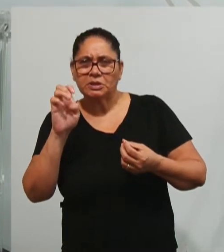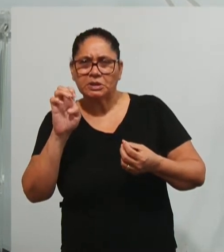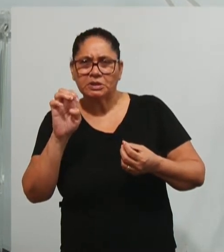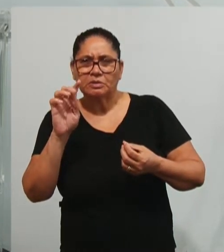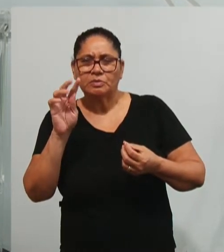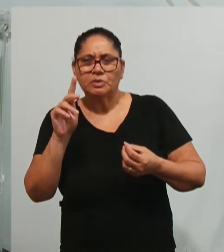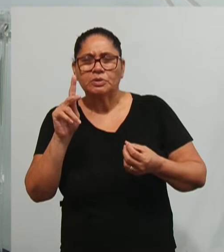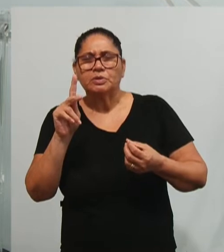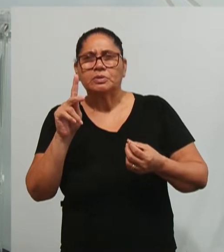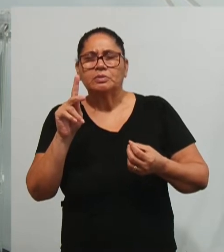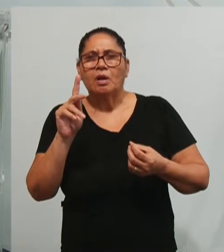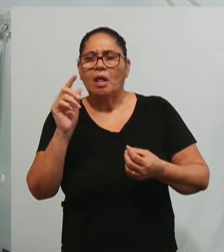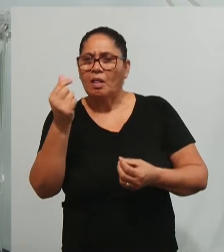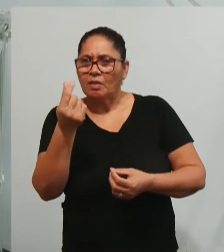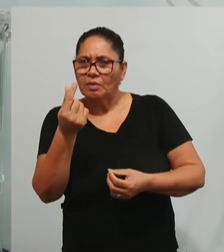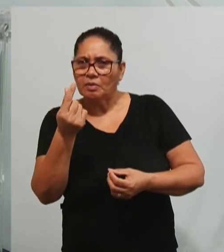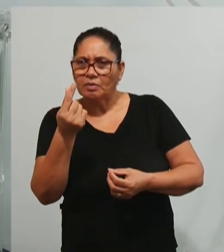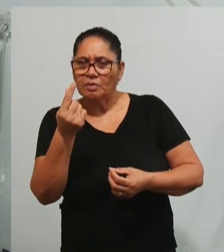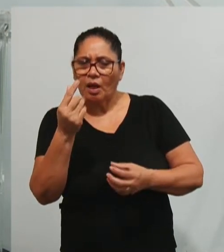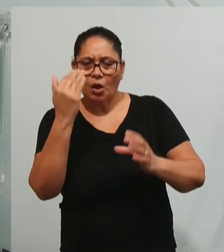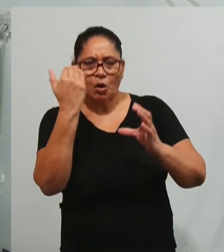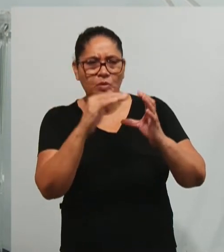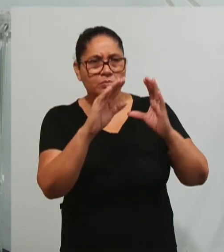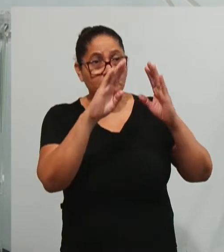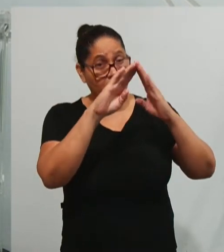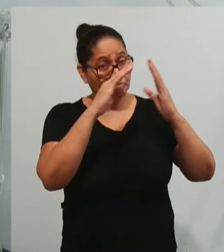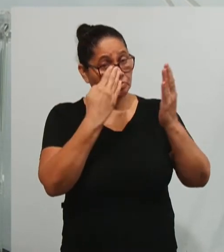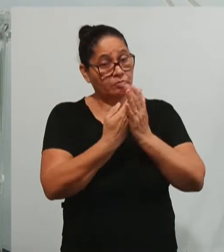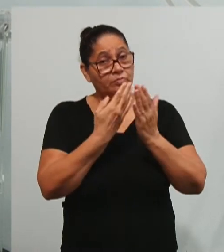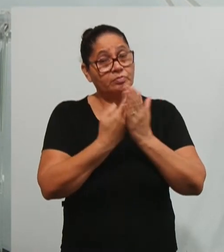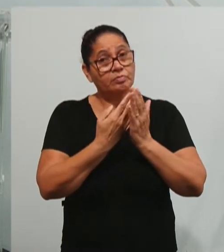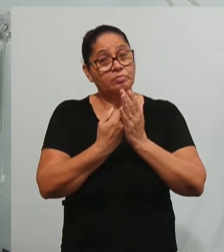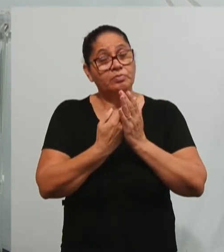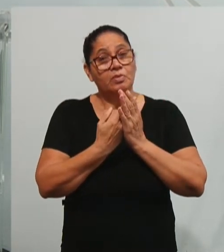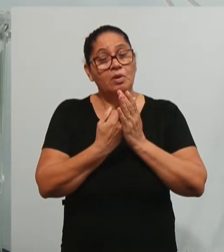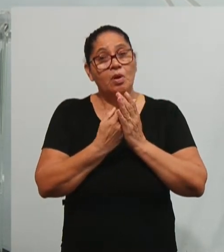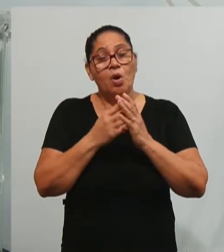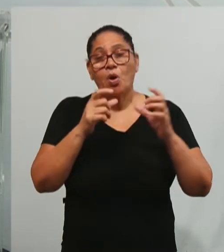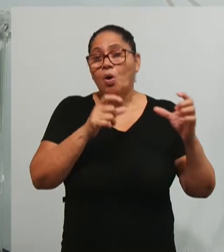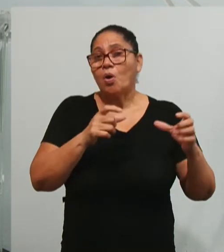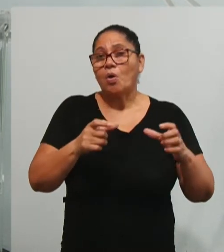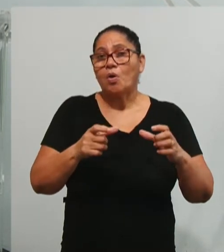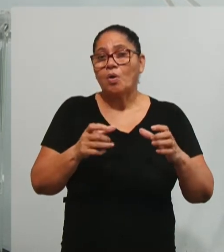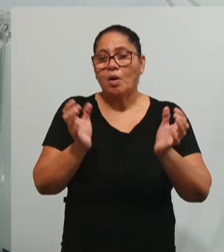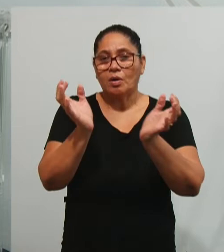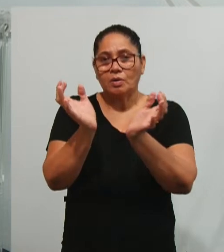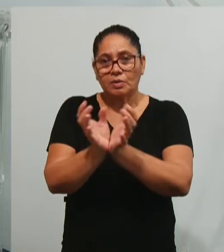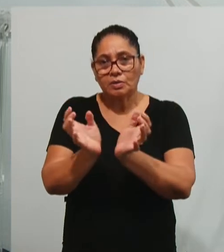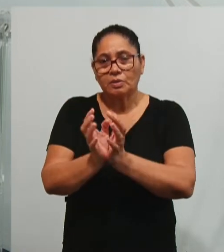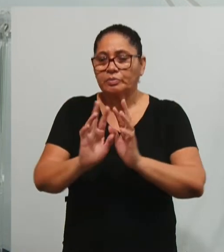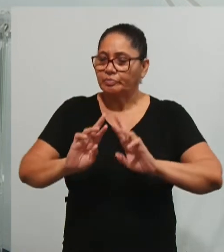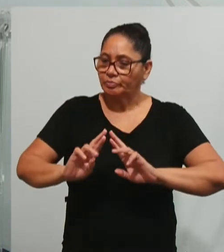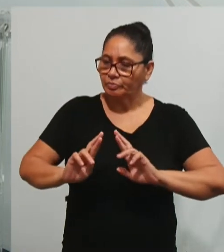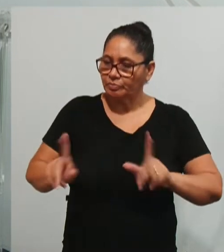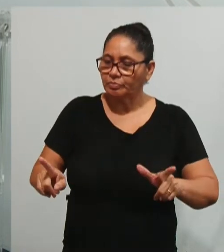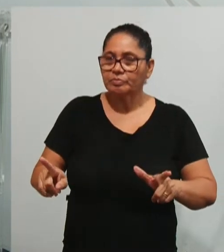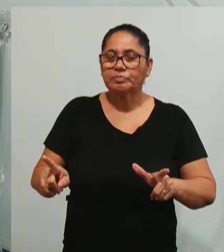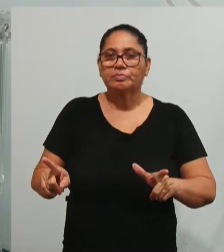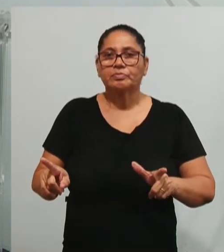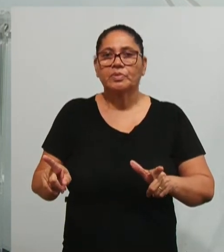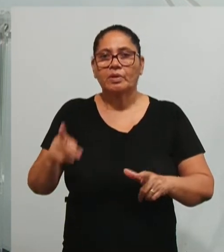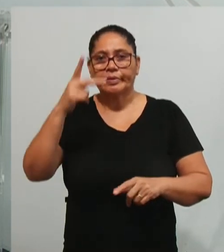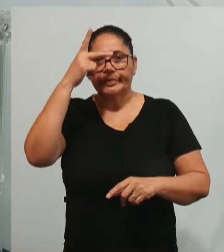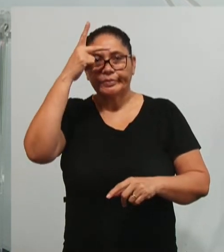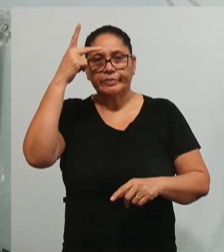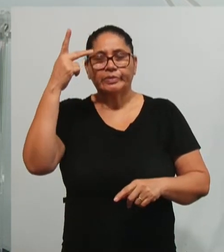imposta dentro de uma escola, imposta numa escola onde a gente tem ali classes diferenciadas, pessoas